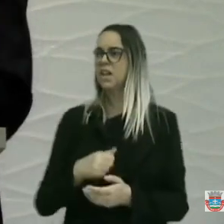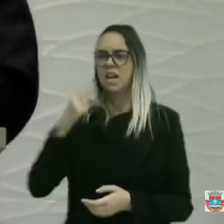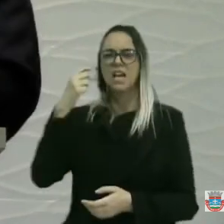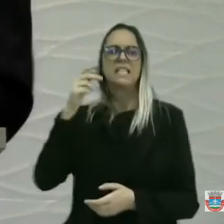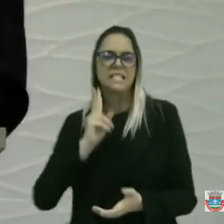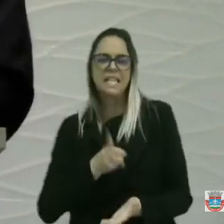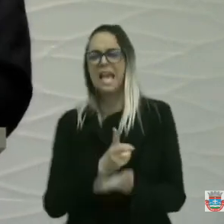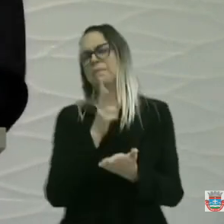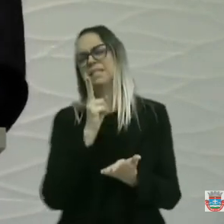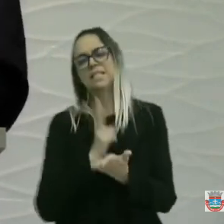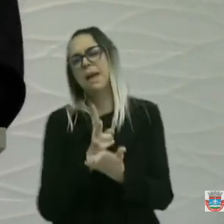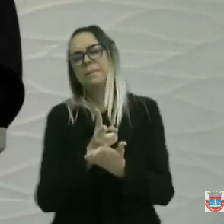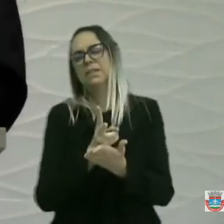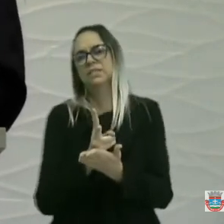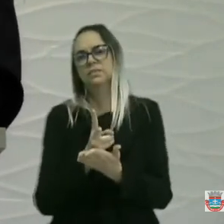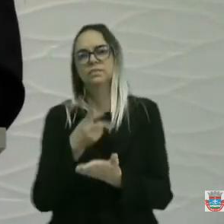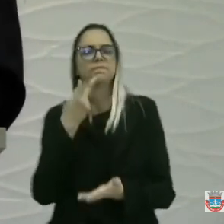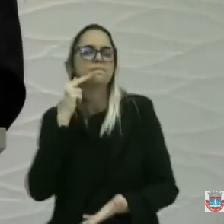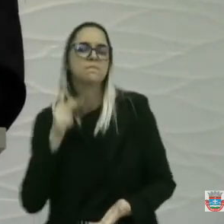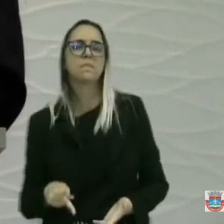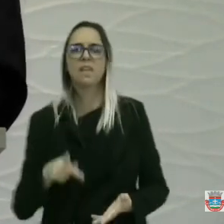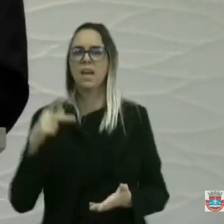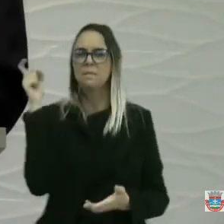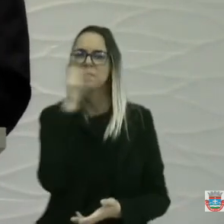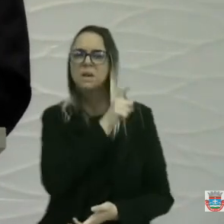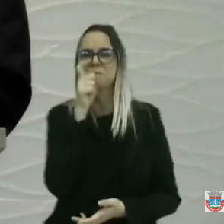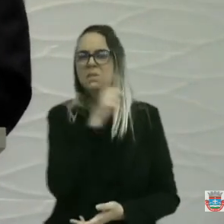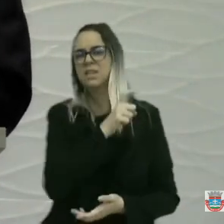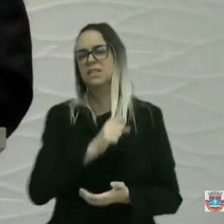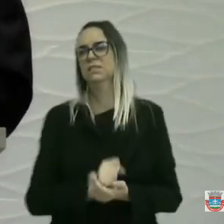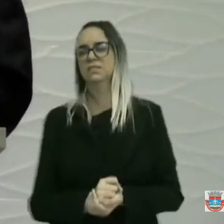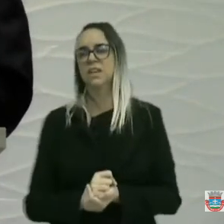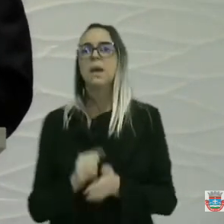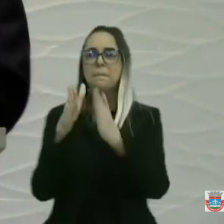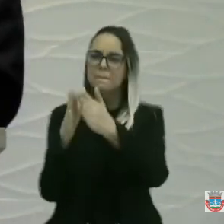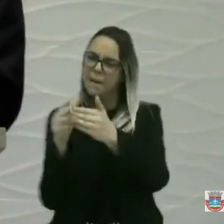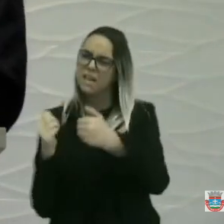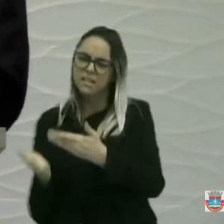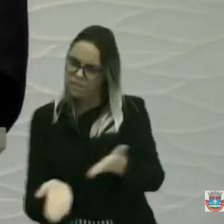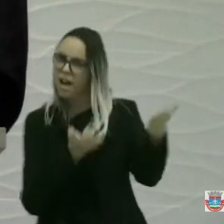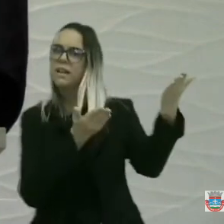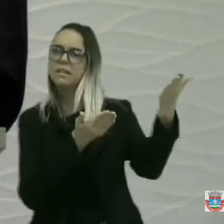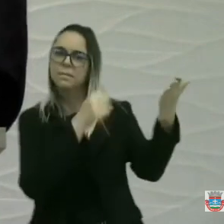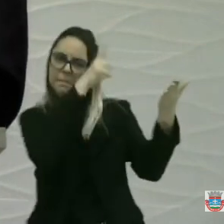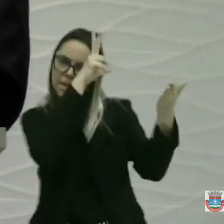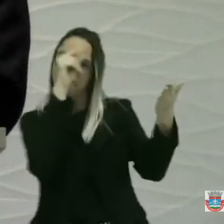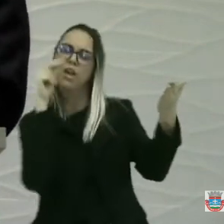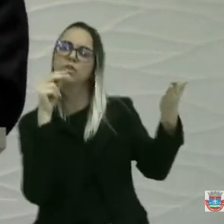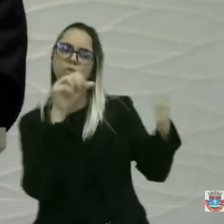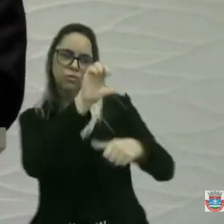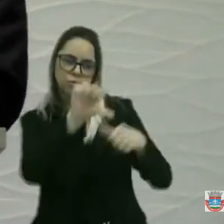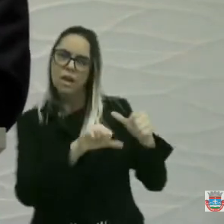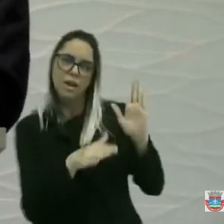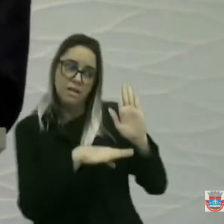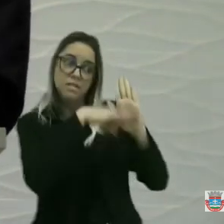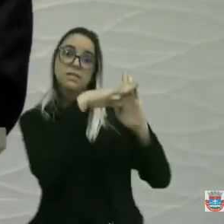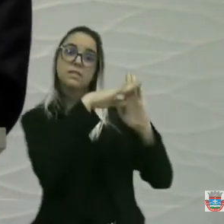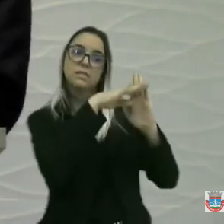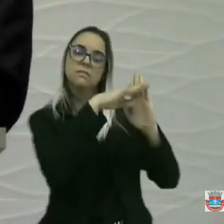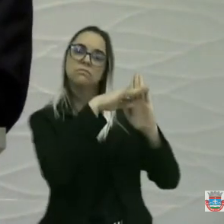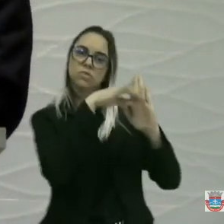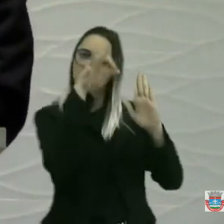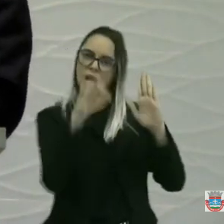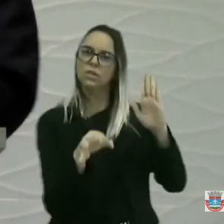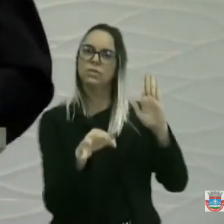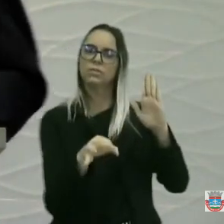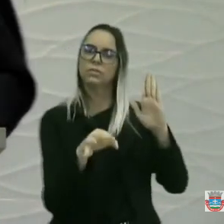quarta-feira nessa tribuna. Peça para o seu prefeito mandar o projeto com reajuste dos professores.